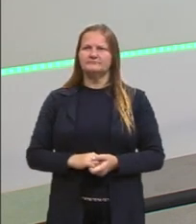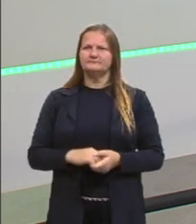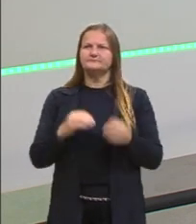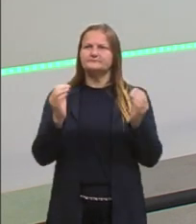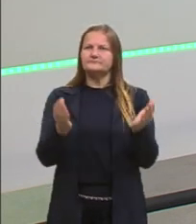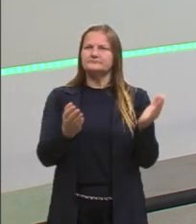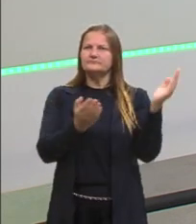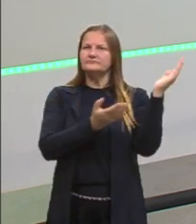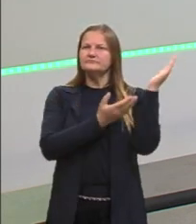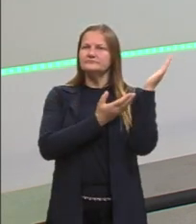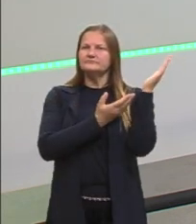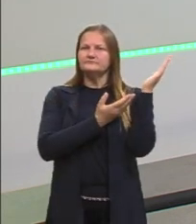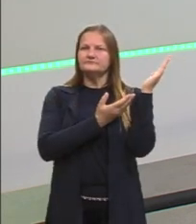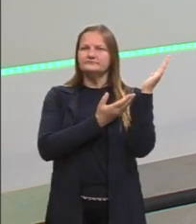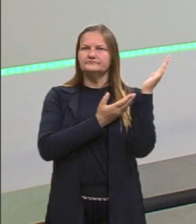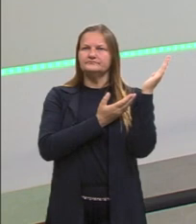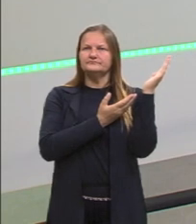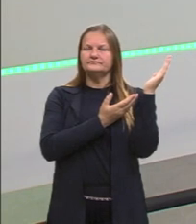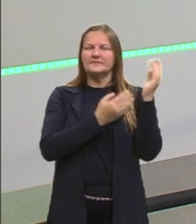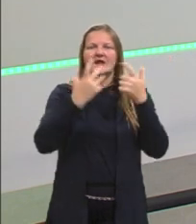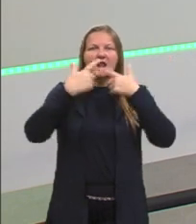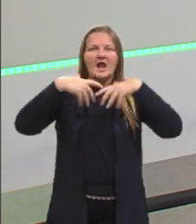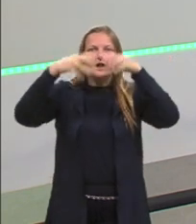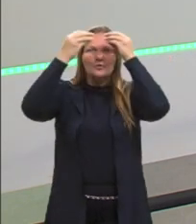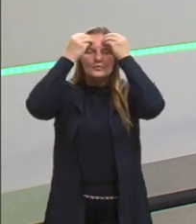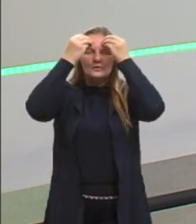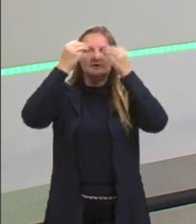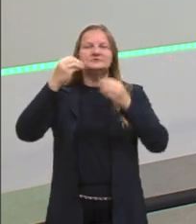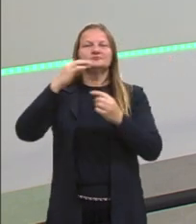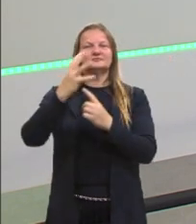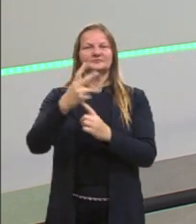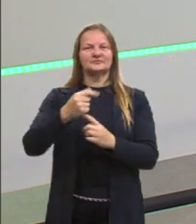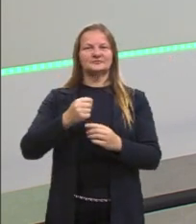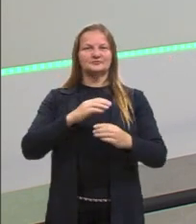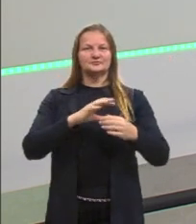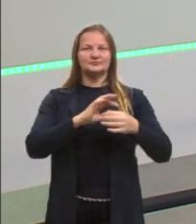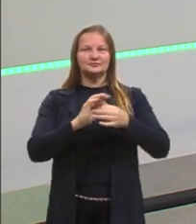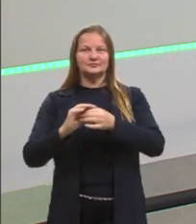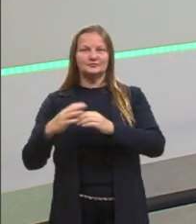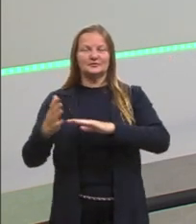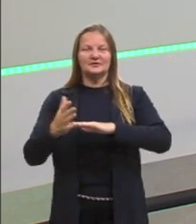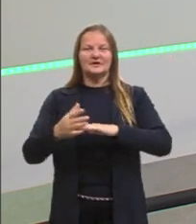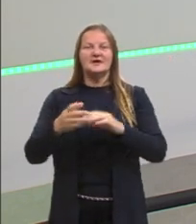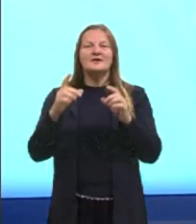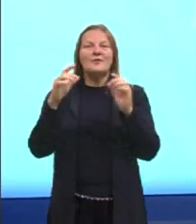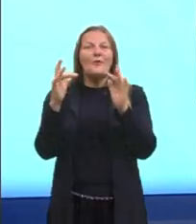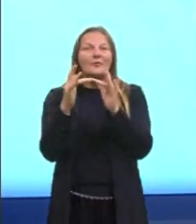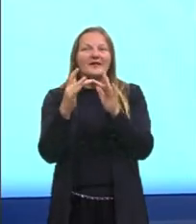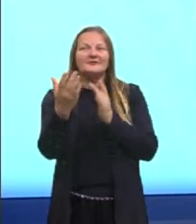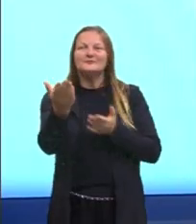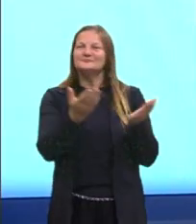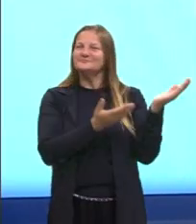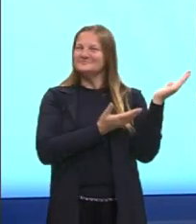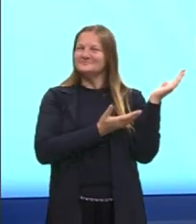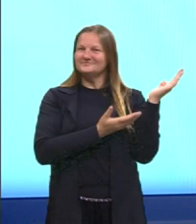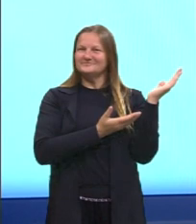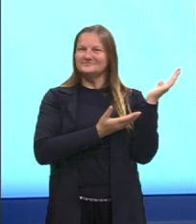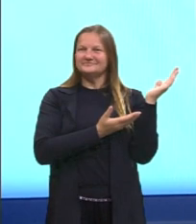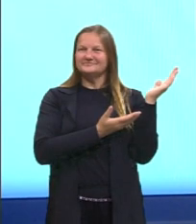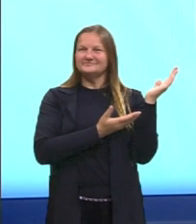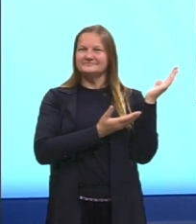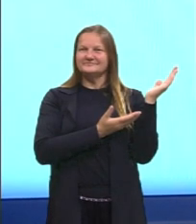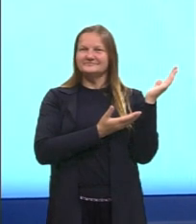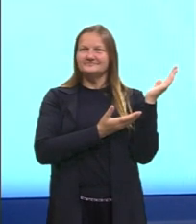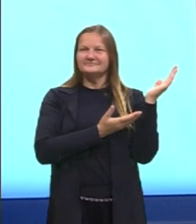Hoje nós vamos falar sobre as linguagens da arte contemporânea. Eu te deixo aqui o meu Instagram, o arroba Ozeque,